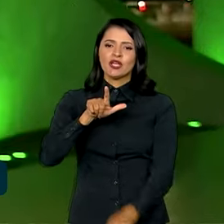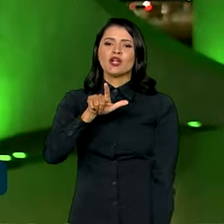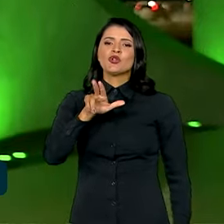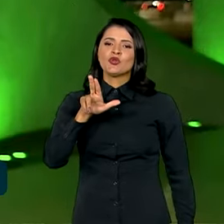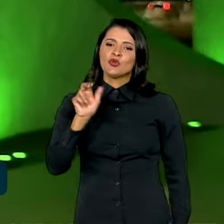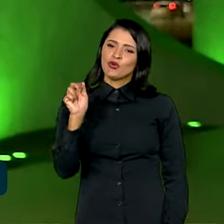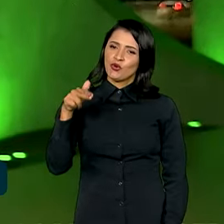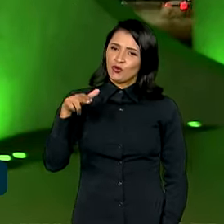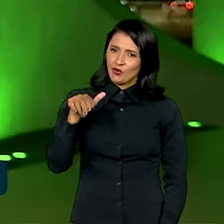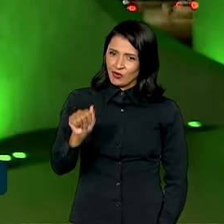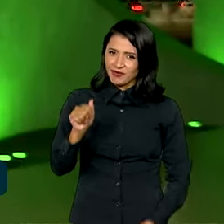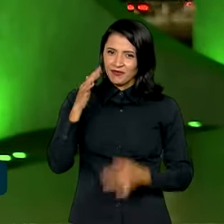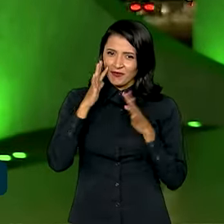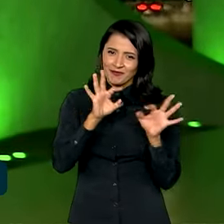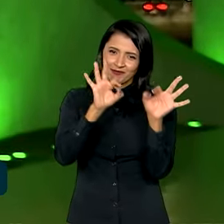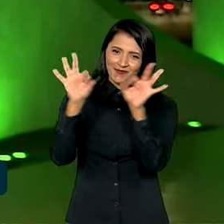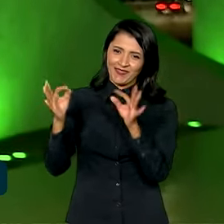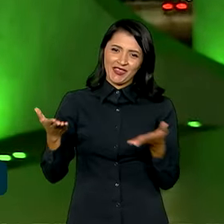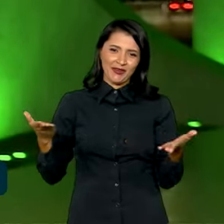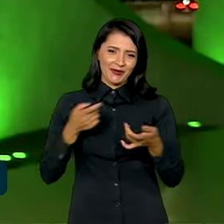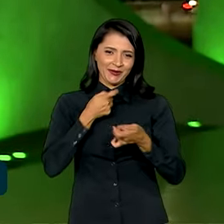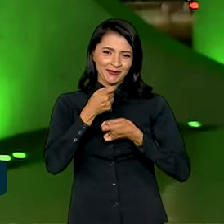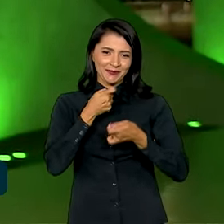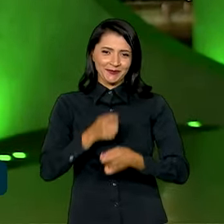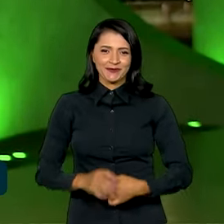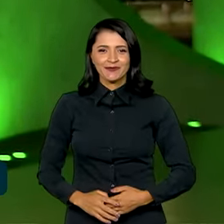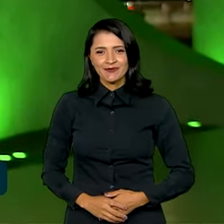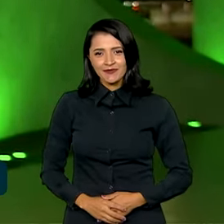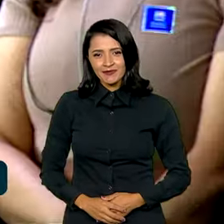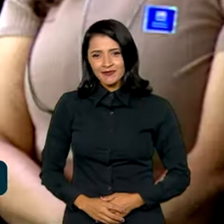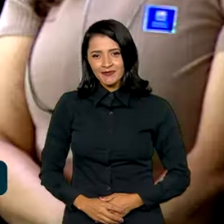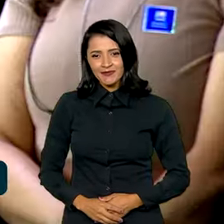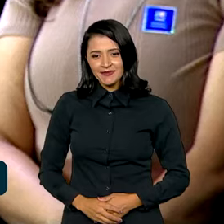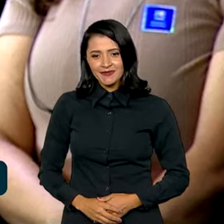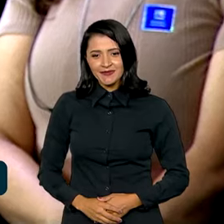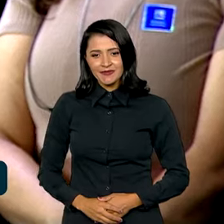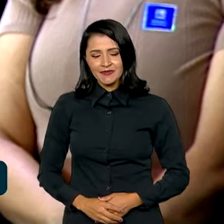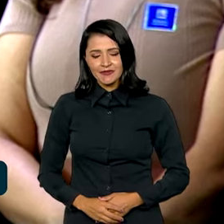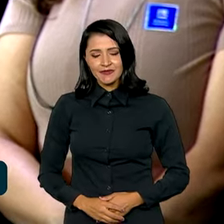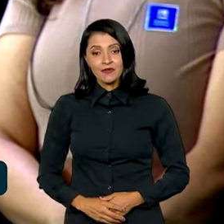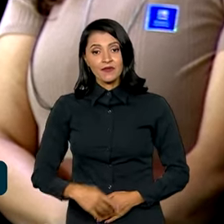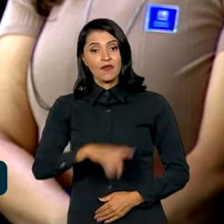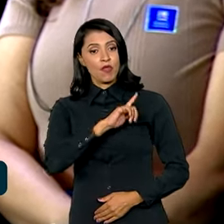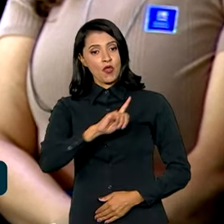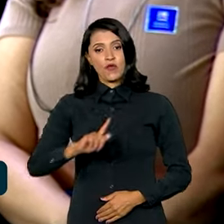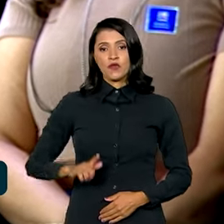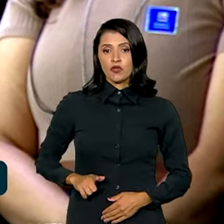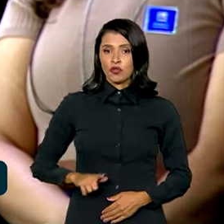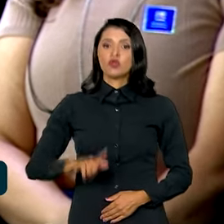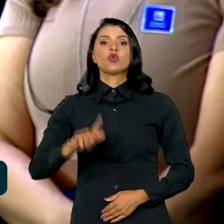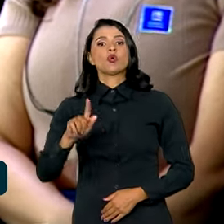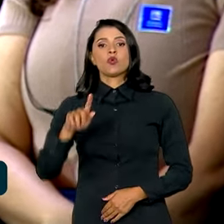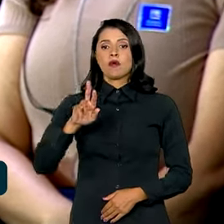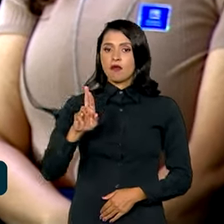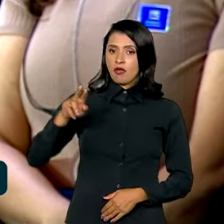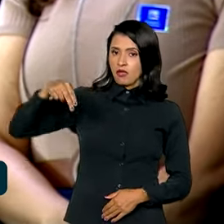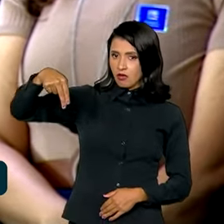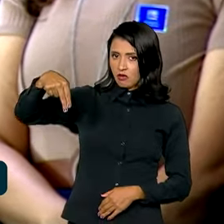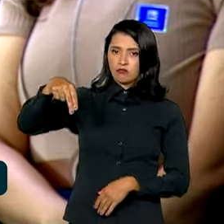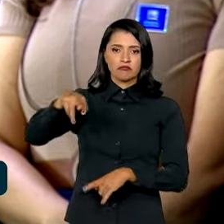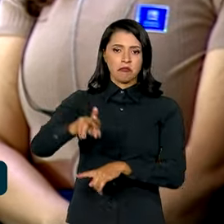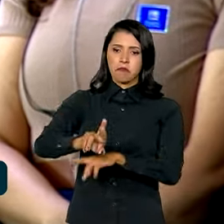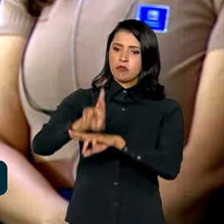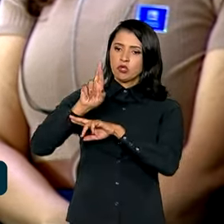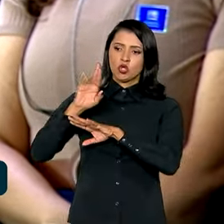Karen, vamos assistir agora na reportagem. A governadora do Rio Grande do Norte, representando